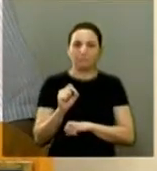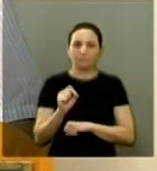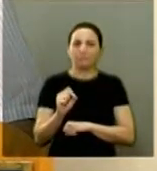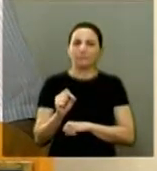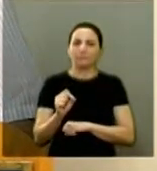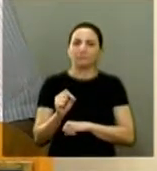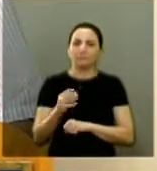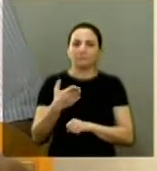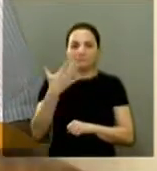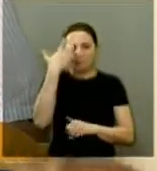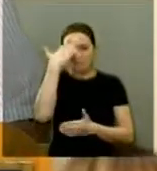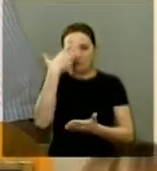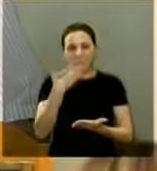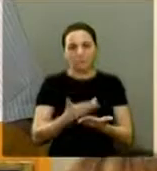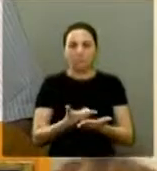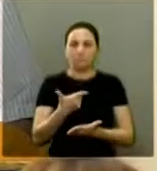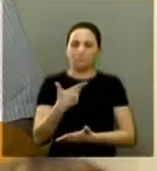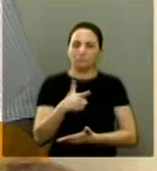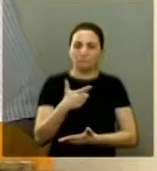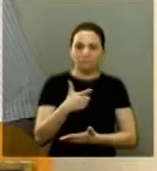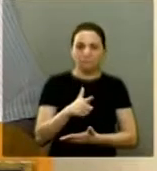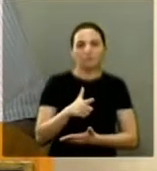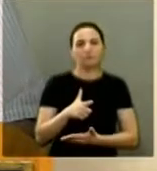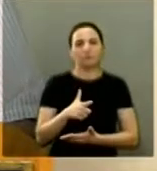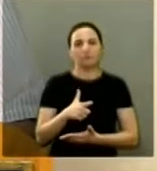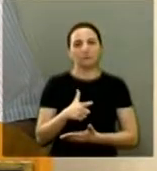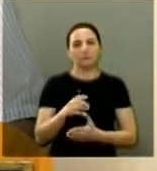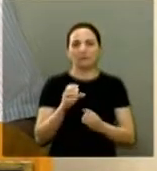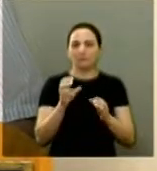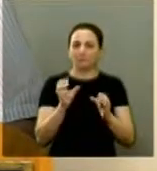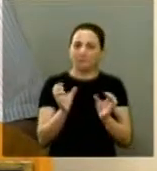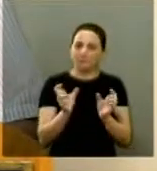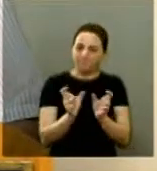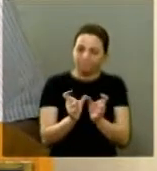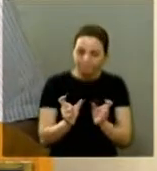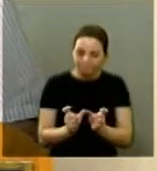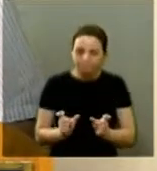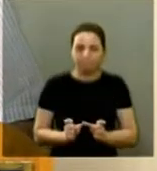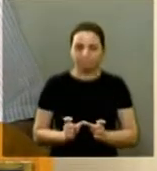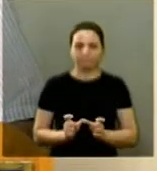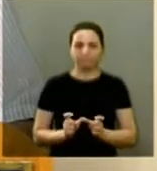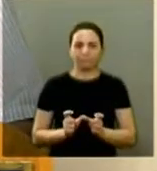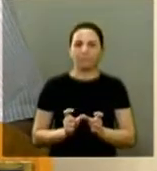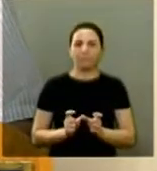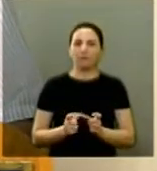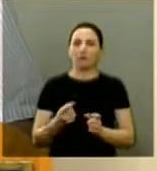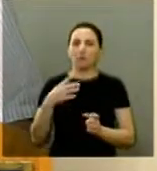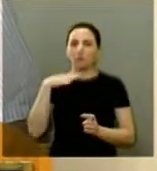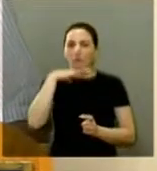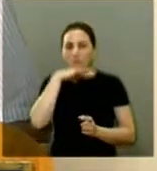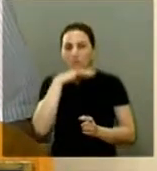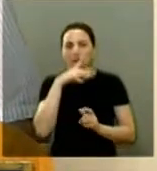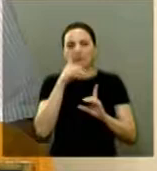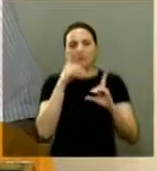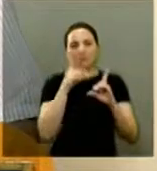credibilidade de todo o sistema isso realmente põe em risco a democracia